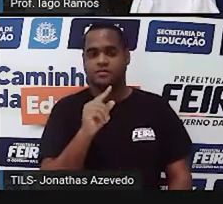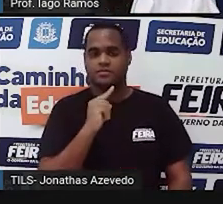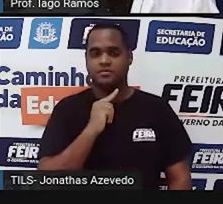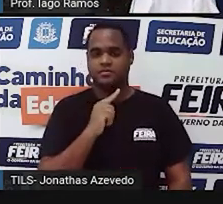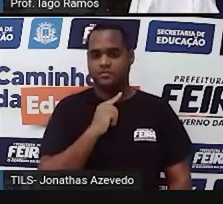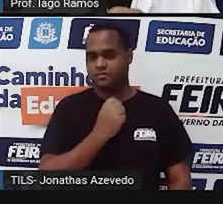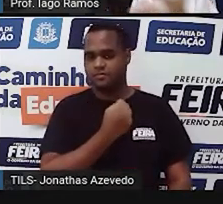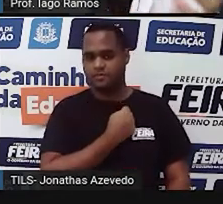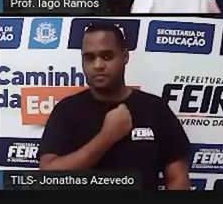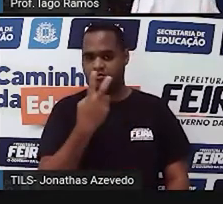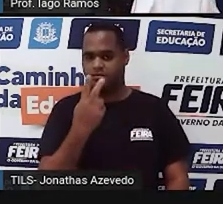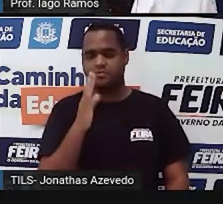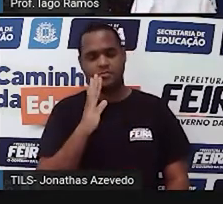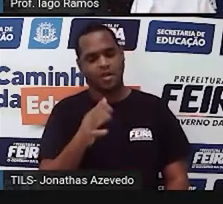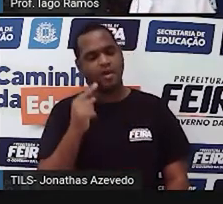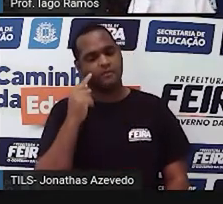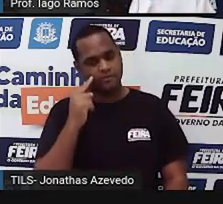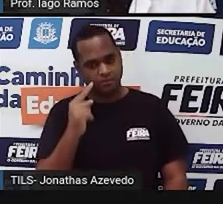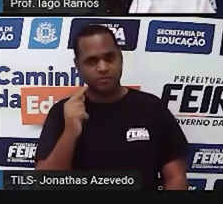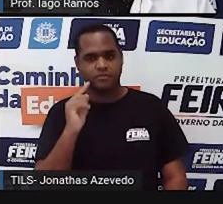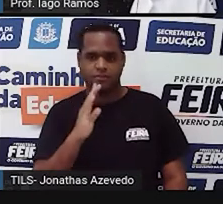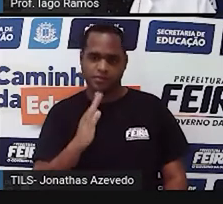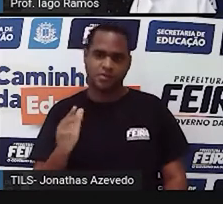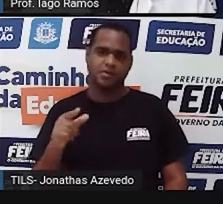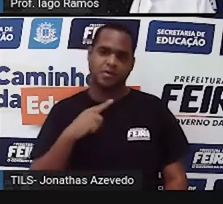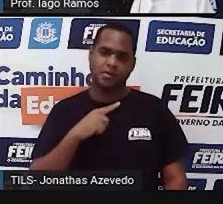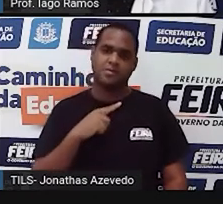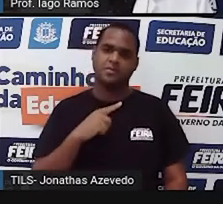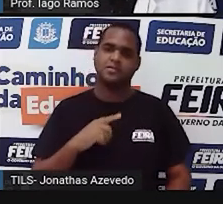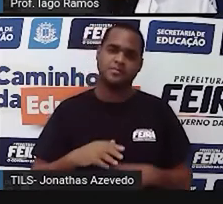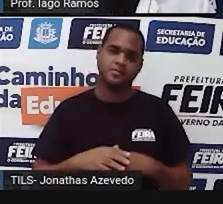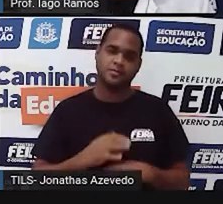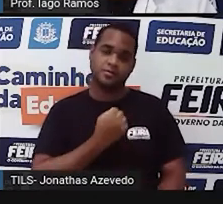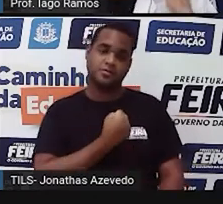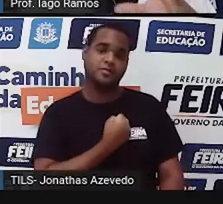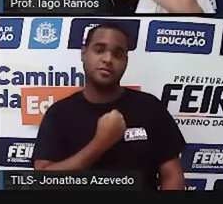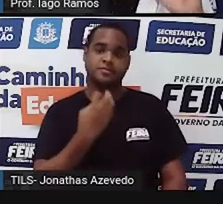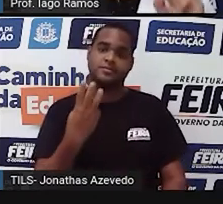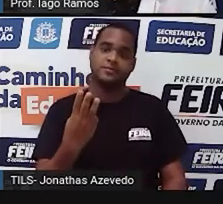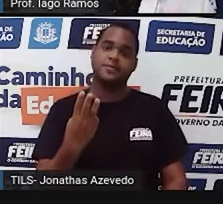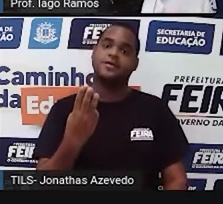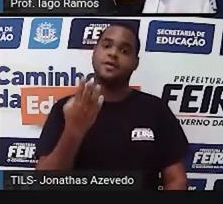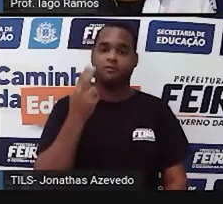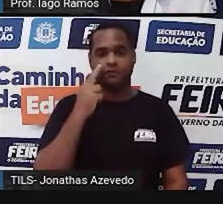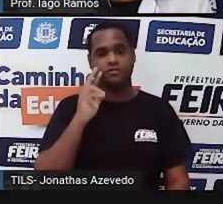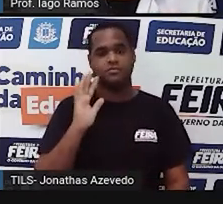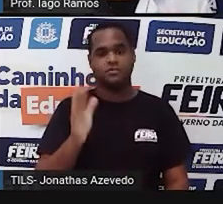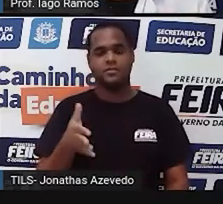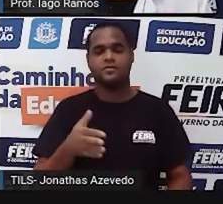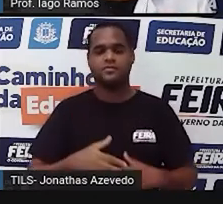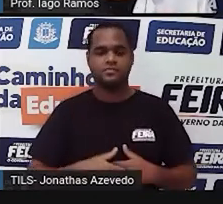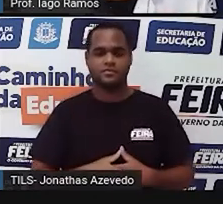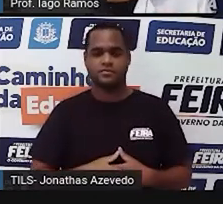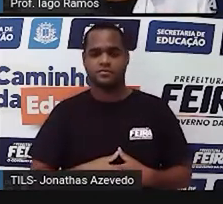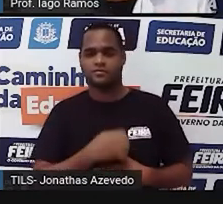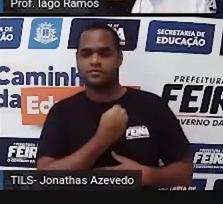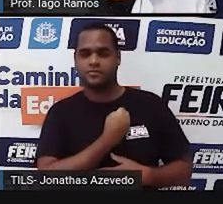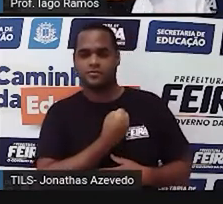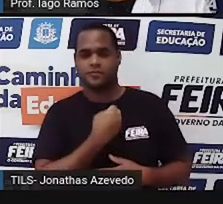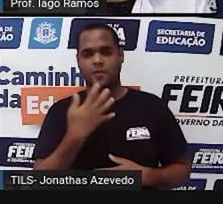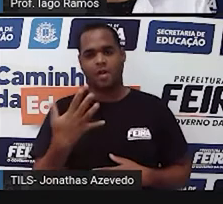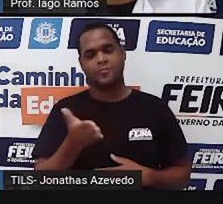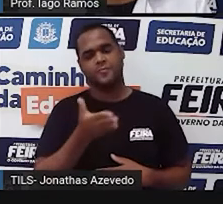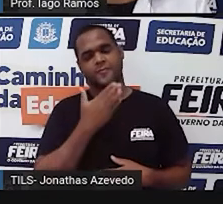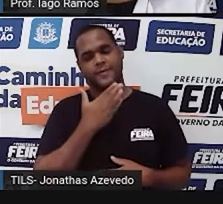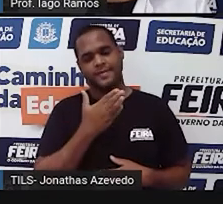Número 2, eu já ouvi falar, professor, né? Número 3, professor, eu já vi uma. Número 4, professor,